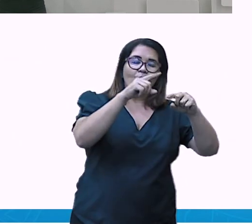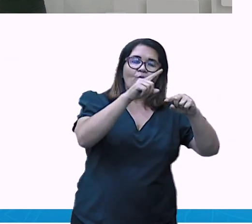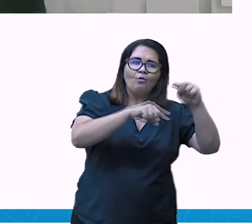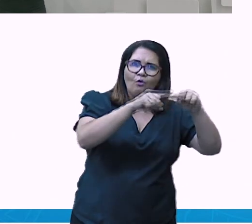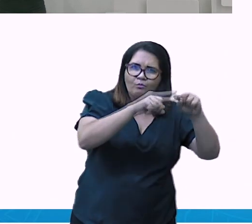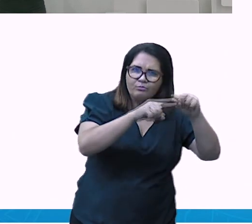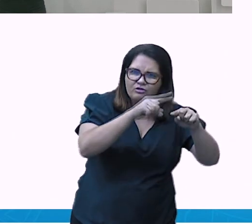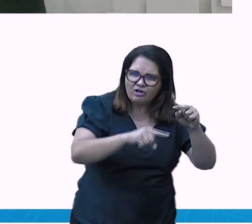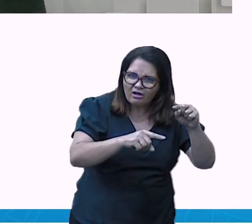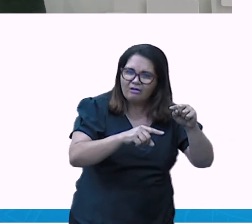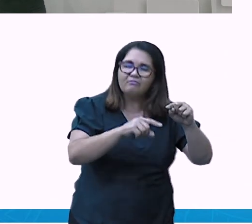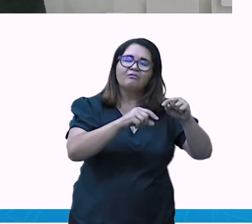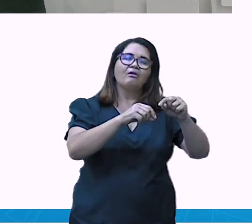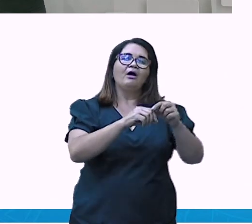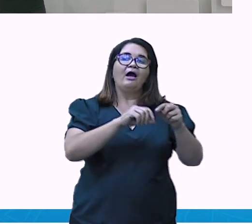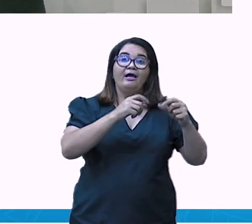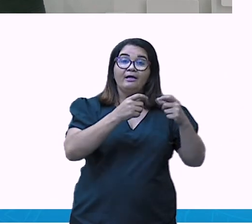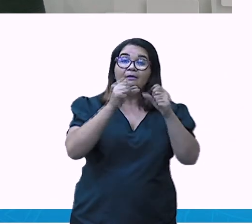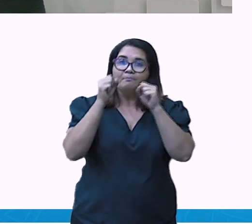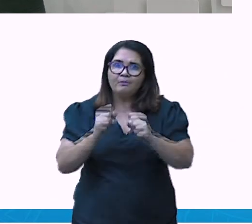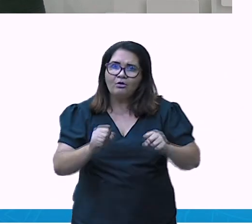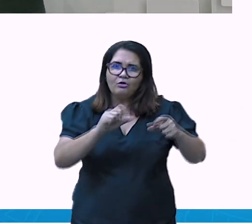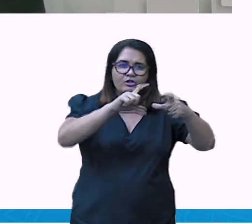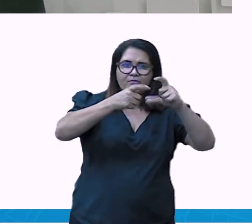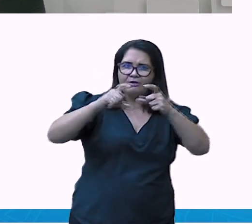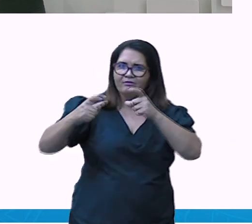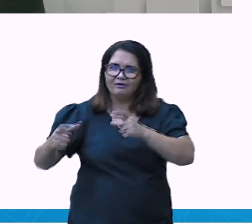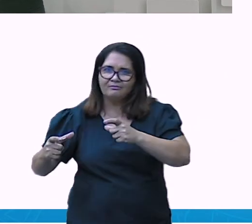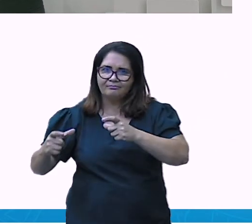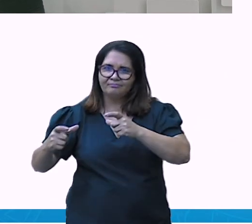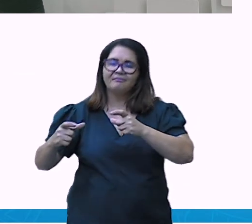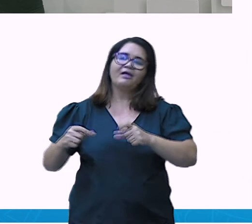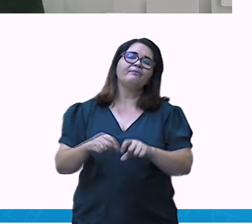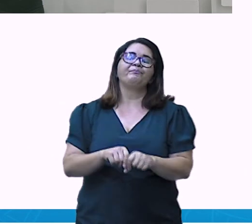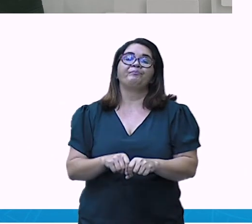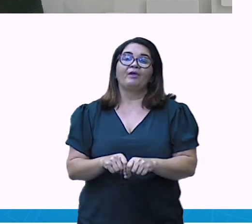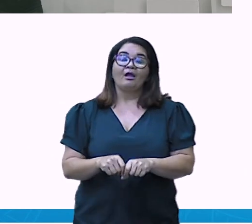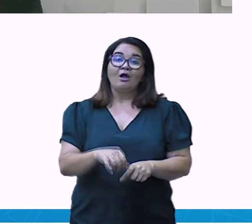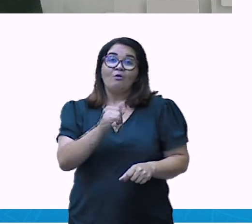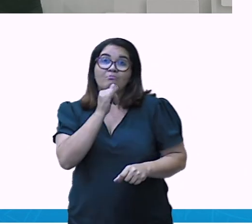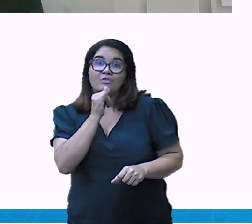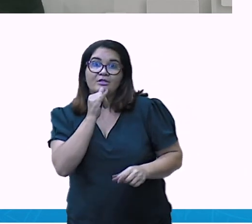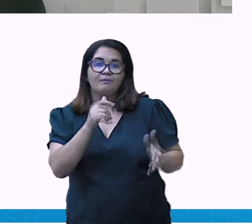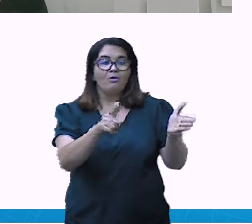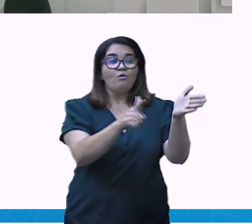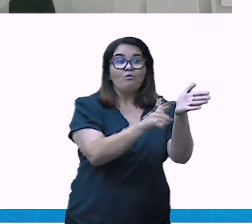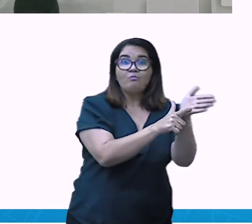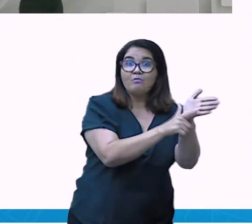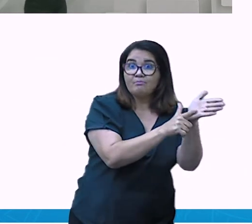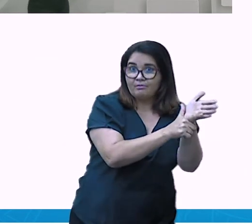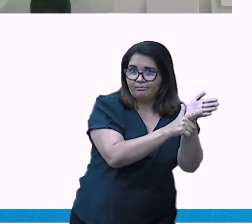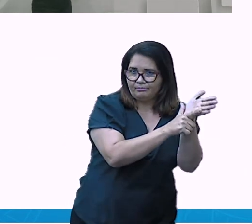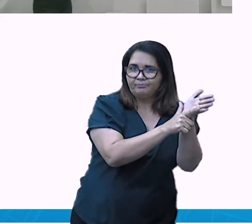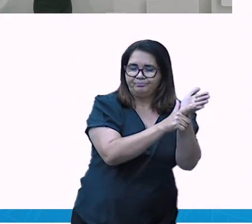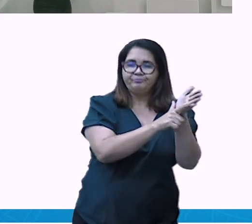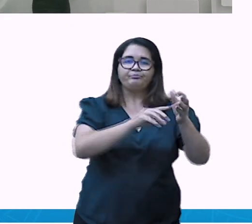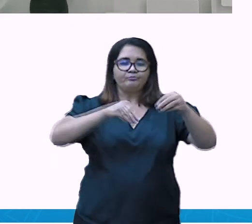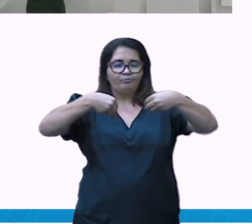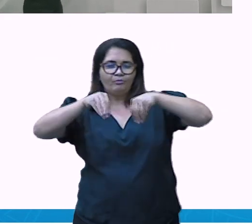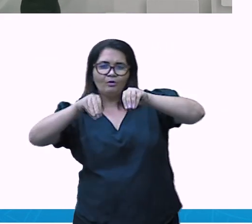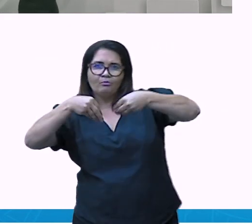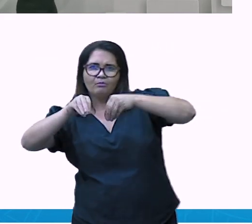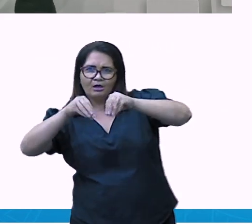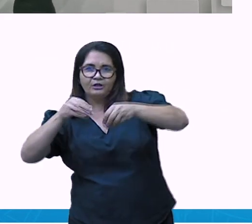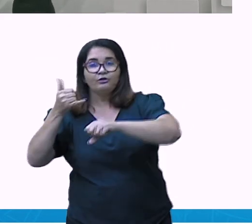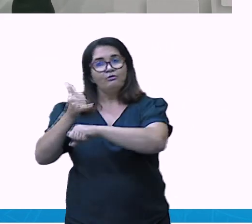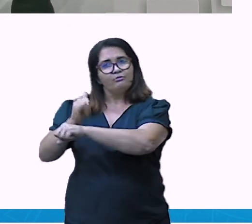o papel, o plástico e o alumínio. Eu trouxe aqui a imagem de um tênis.